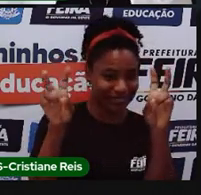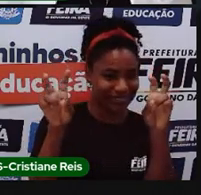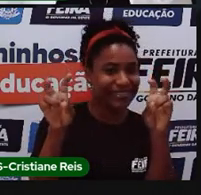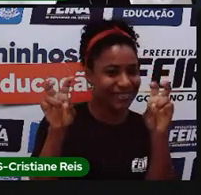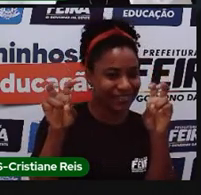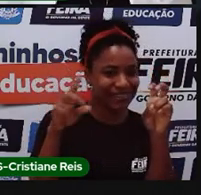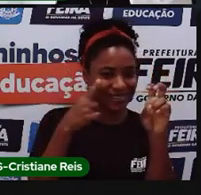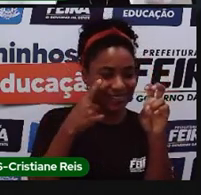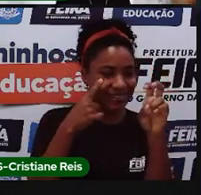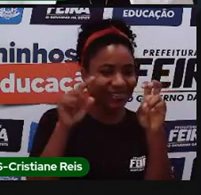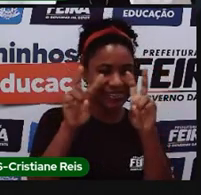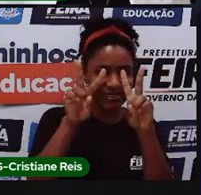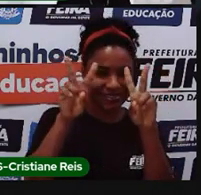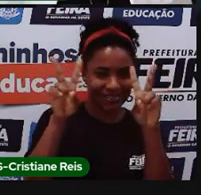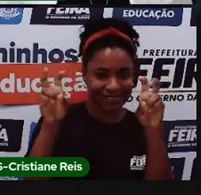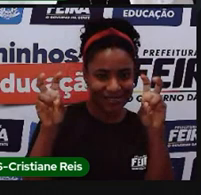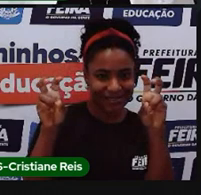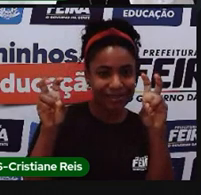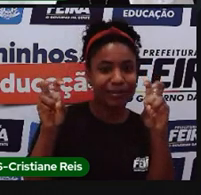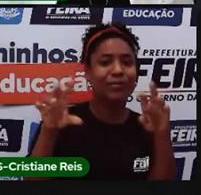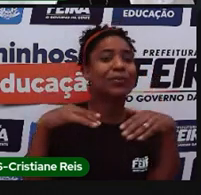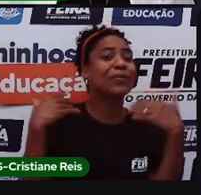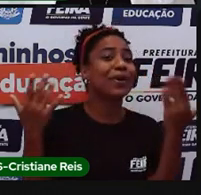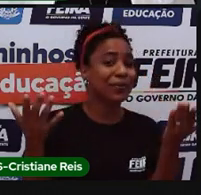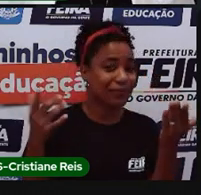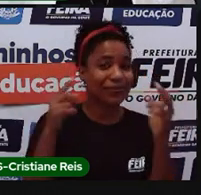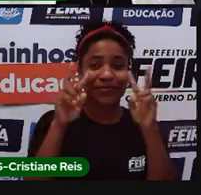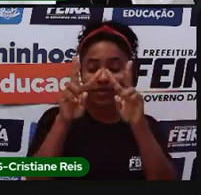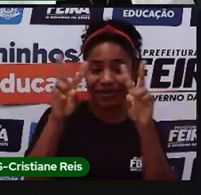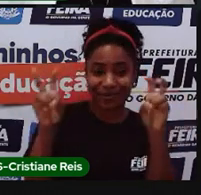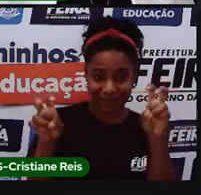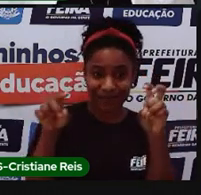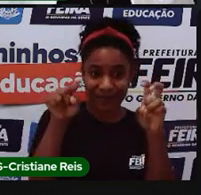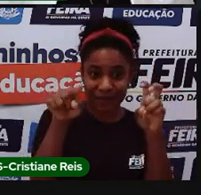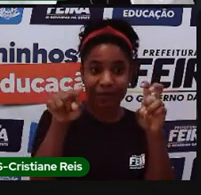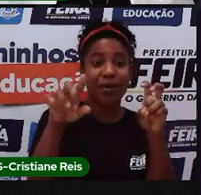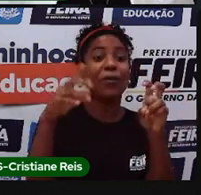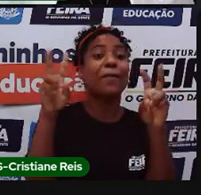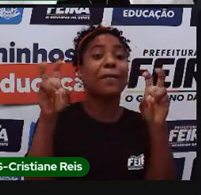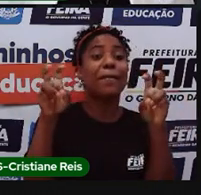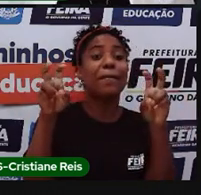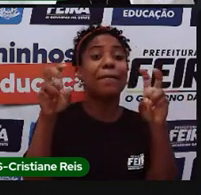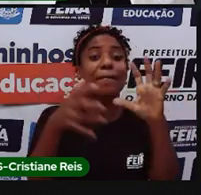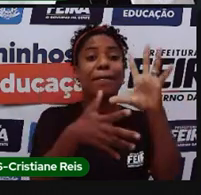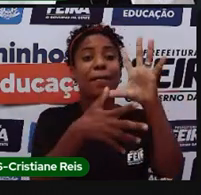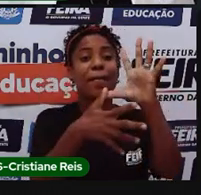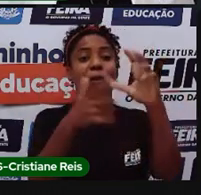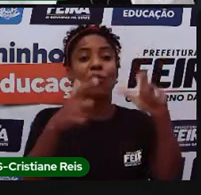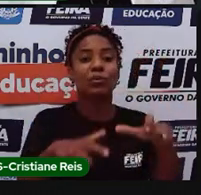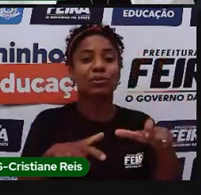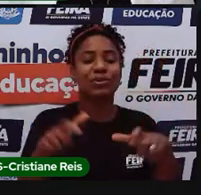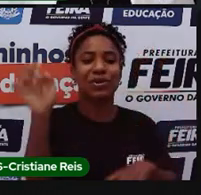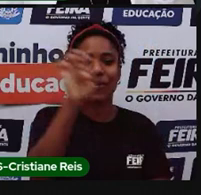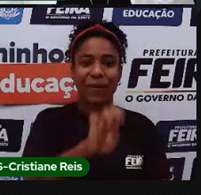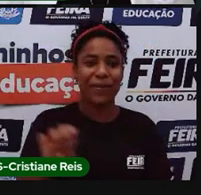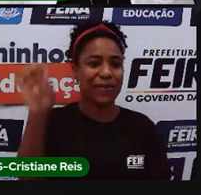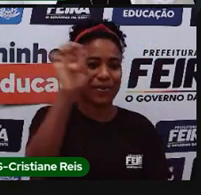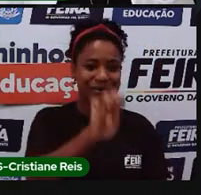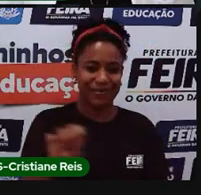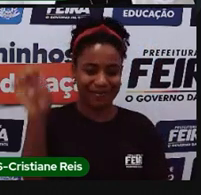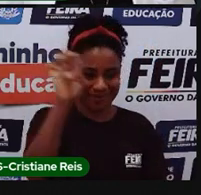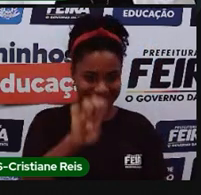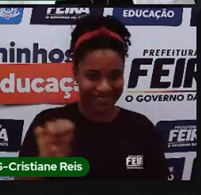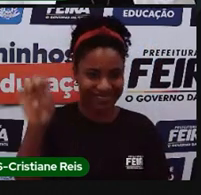né, que eu vou saber lá qual é o assunto do mapa, no caso aqui, é o mapa da Europar, né. Então, eu tenho aqui o mapa da